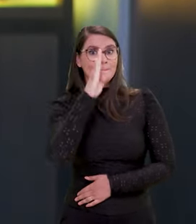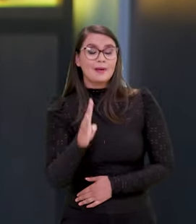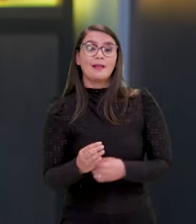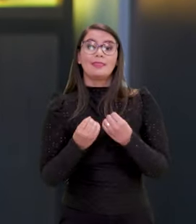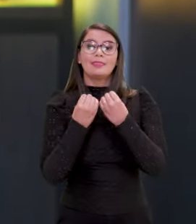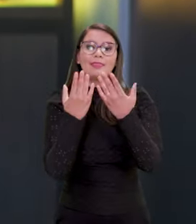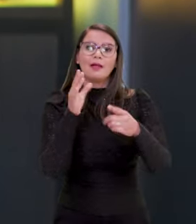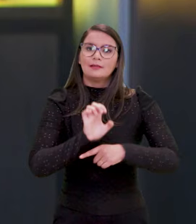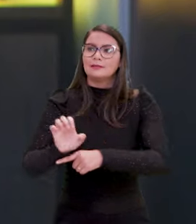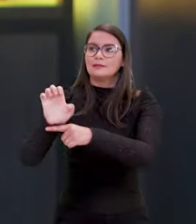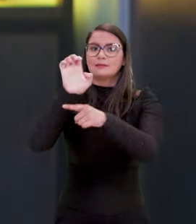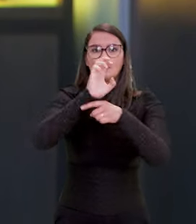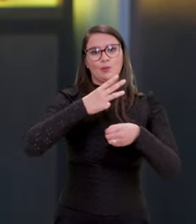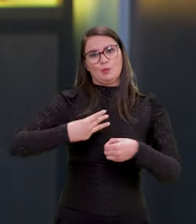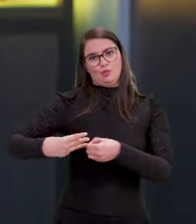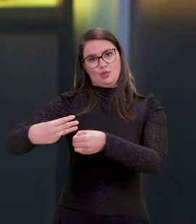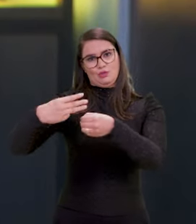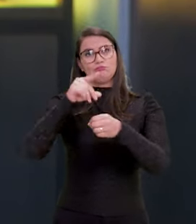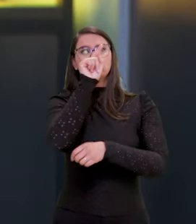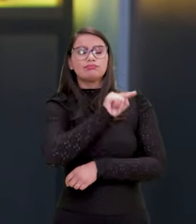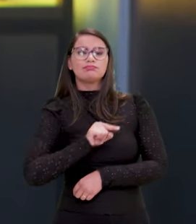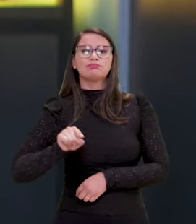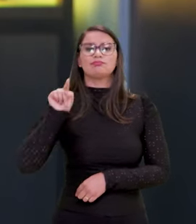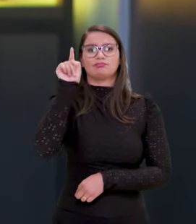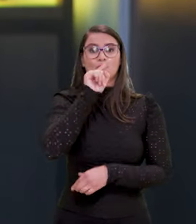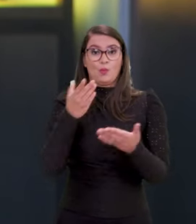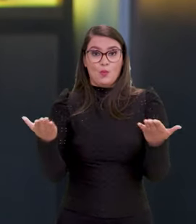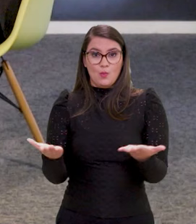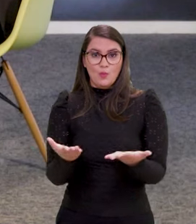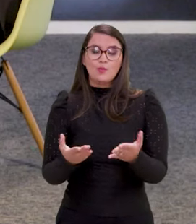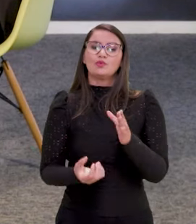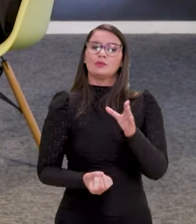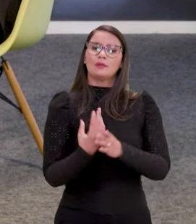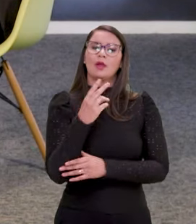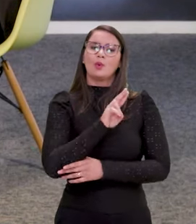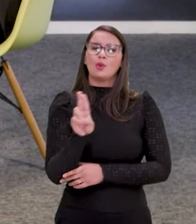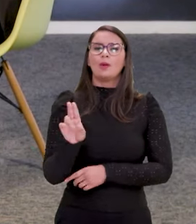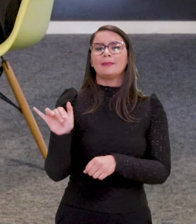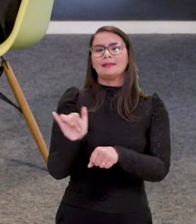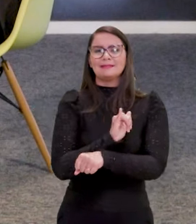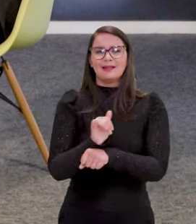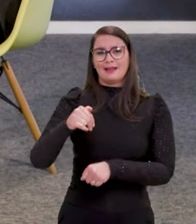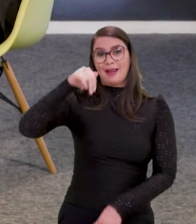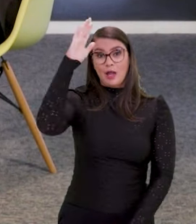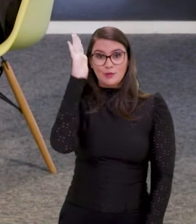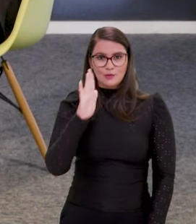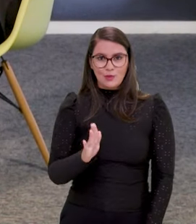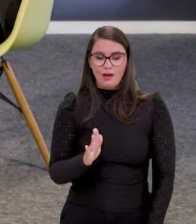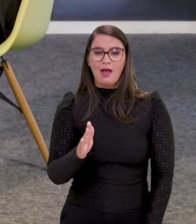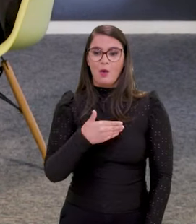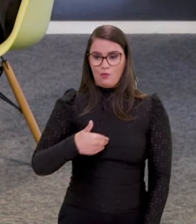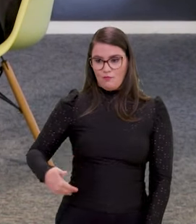para estados e municípios. Então, hoje, a gente está construindo o que a gente chama de uma estratégia nacional de governo